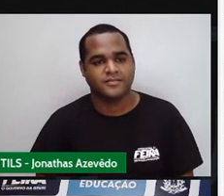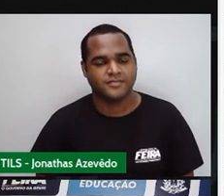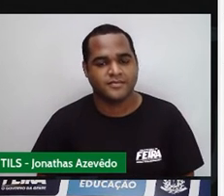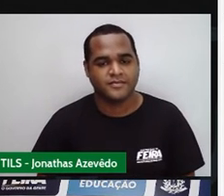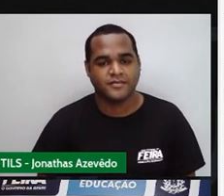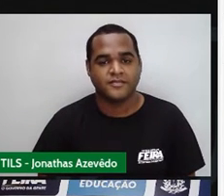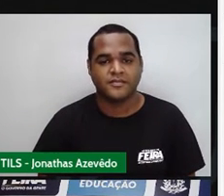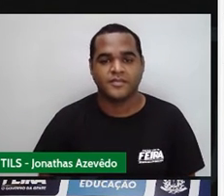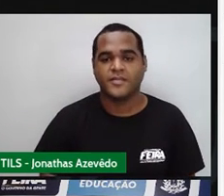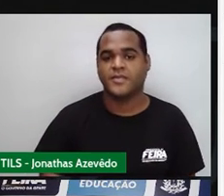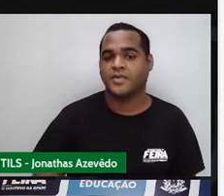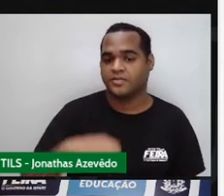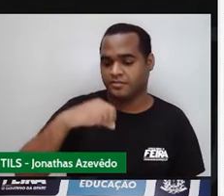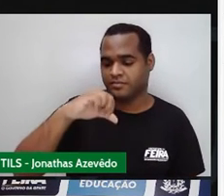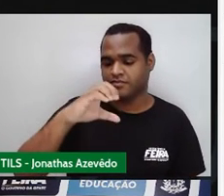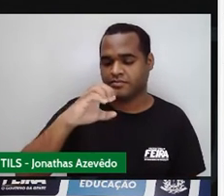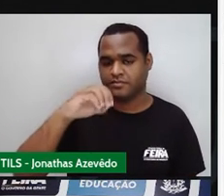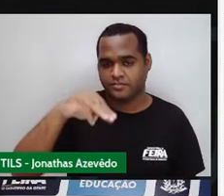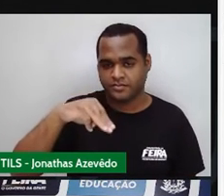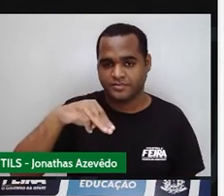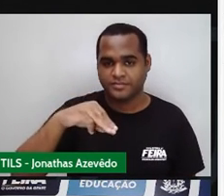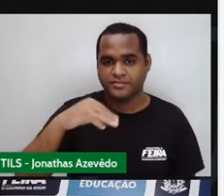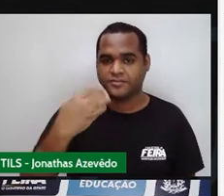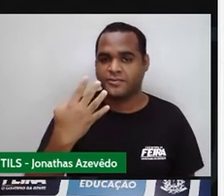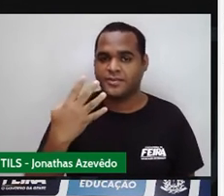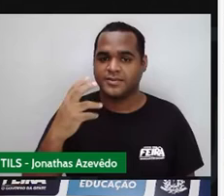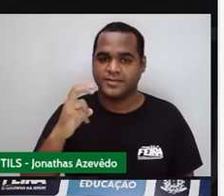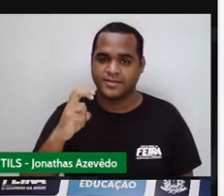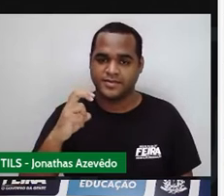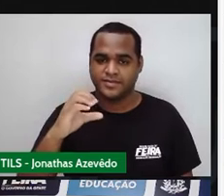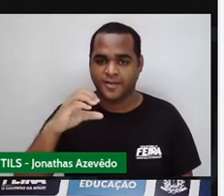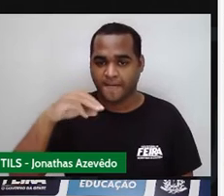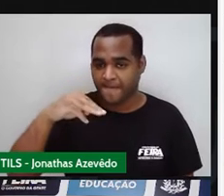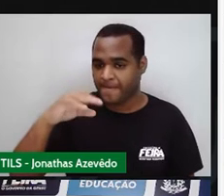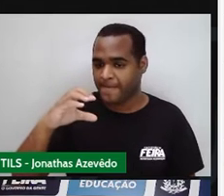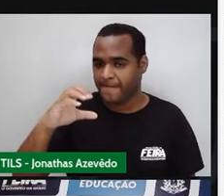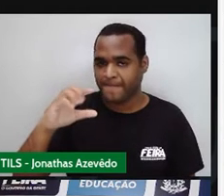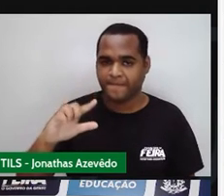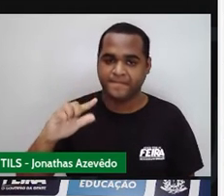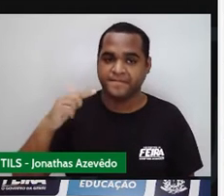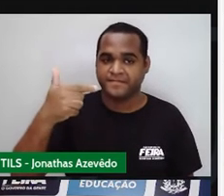9 centímetro, 45, desculpa, centímetro quadrado.